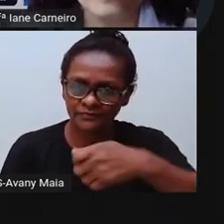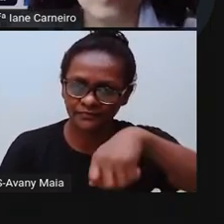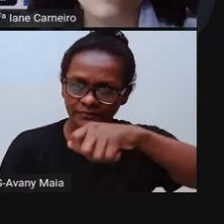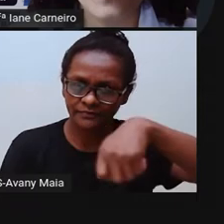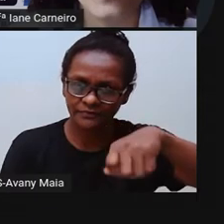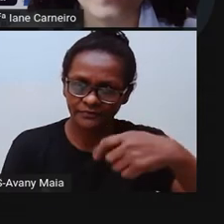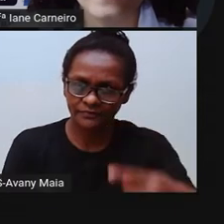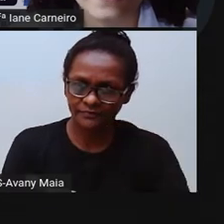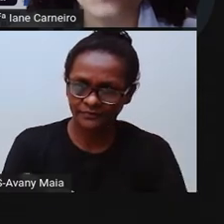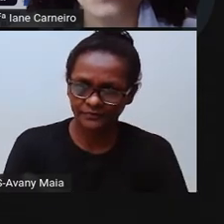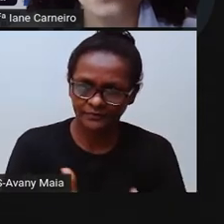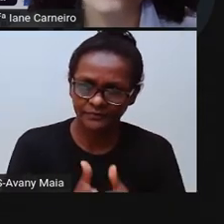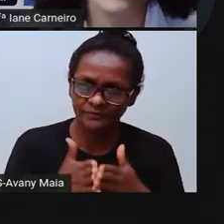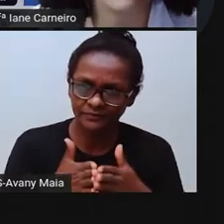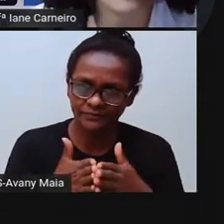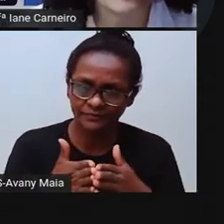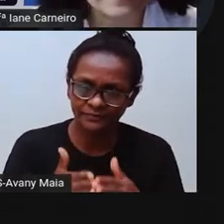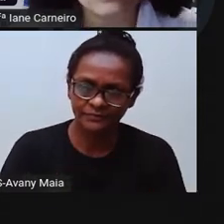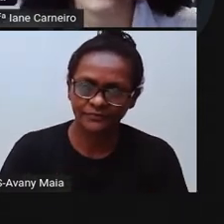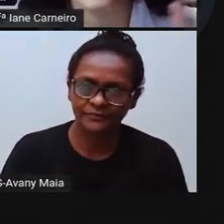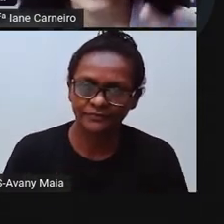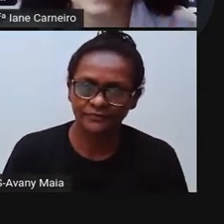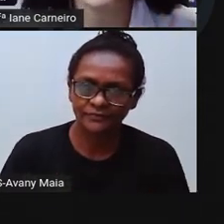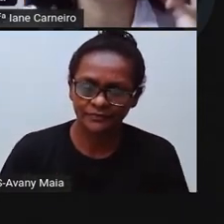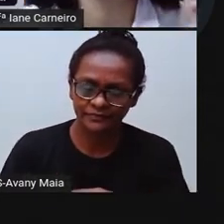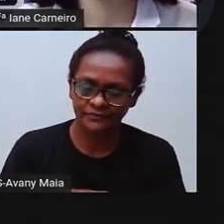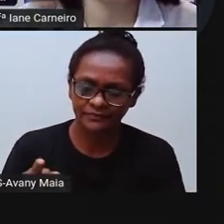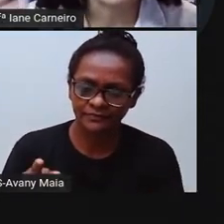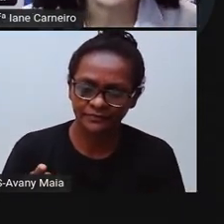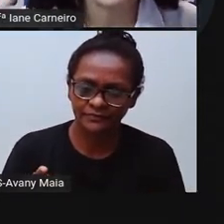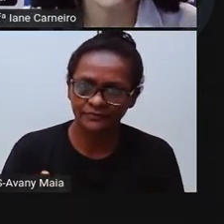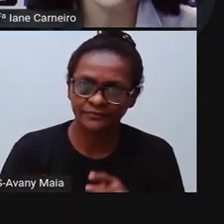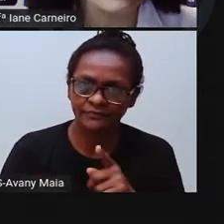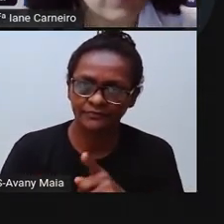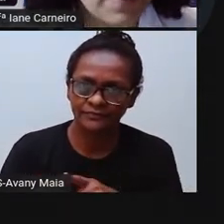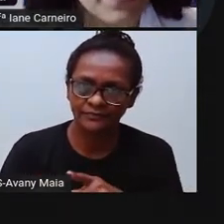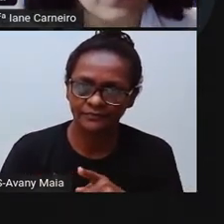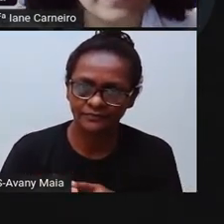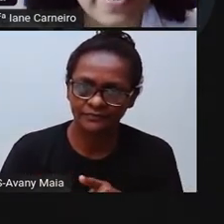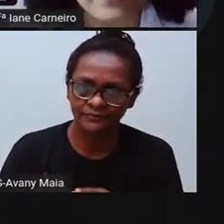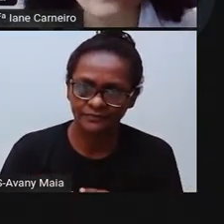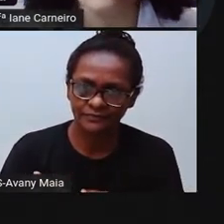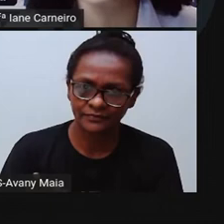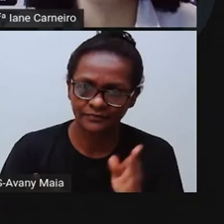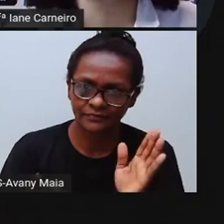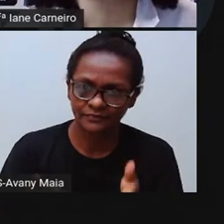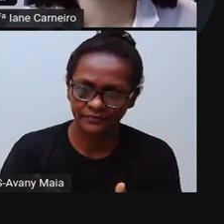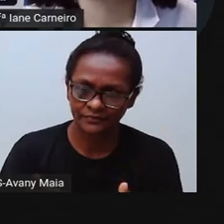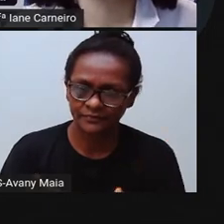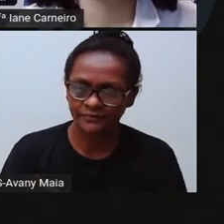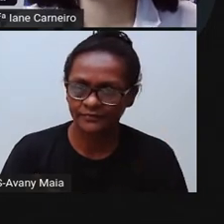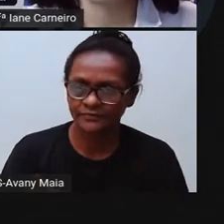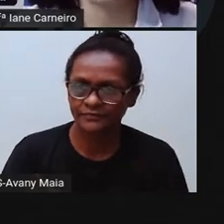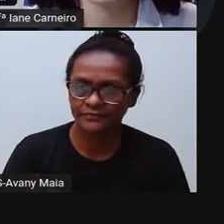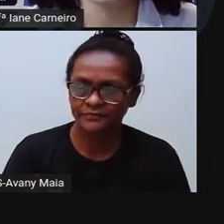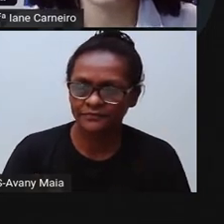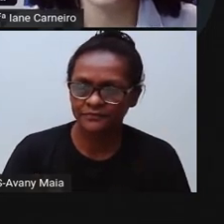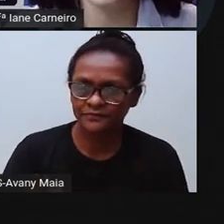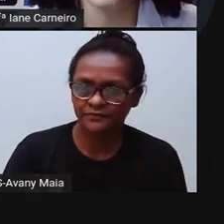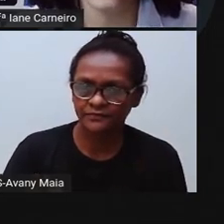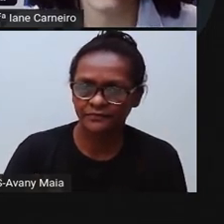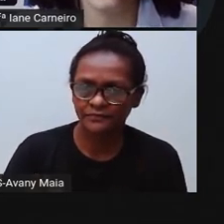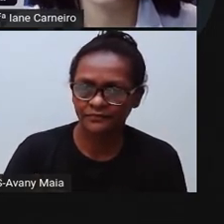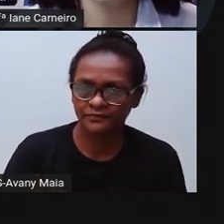acompanhando com a pró. Quem tá no YouTube, vai parando. Quem tá em casa, vai tentando acompanhar com a pró. Certo? Então, a gente já escreveu